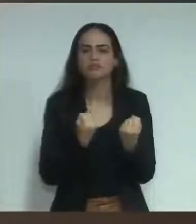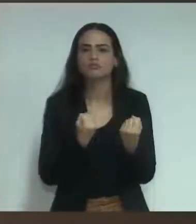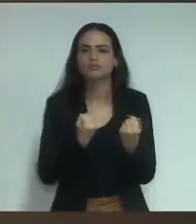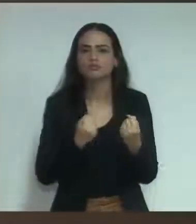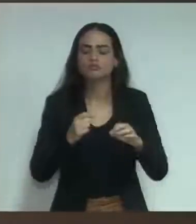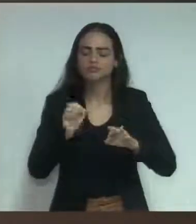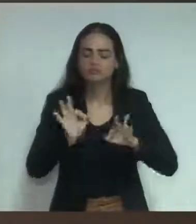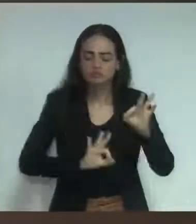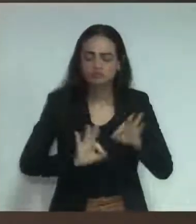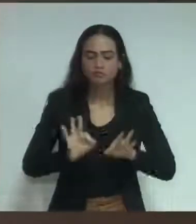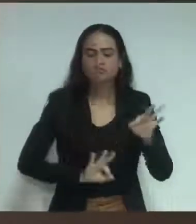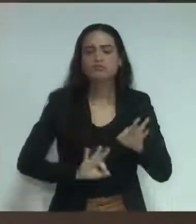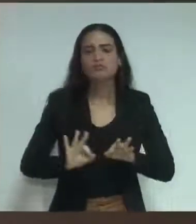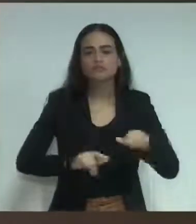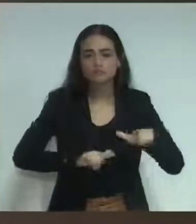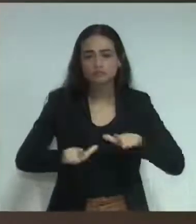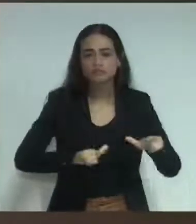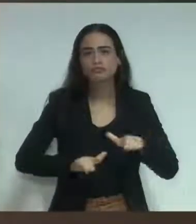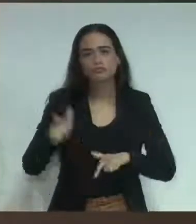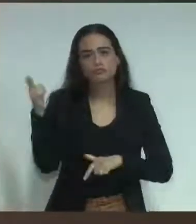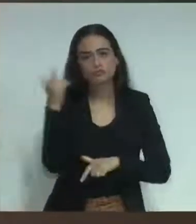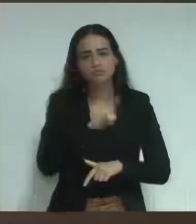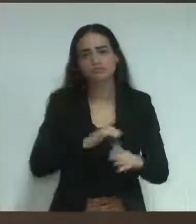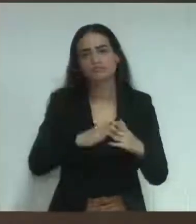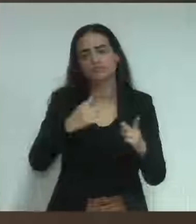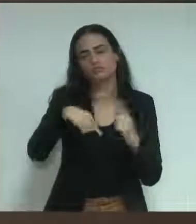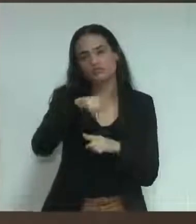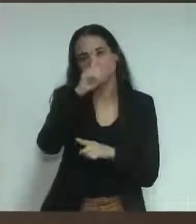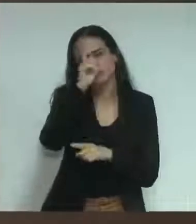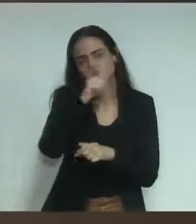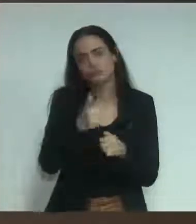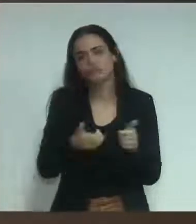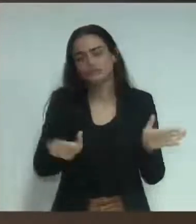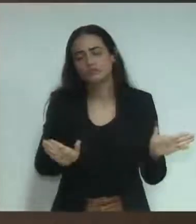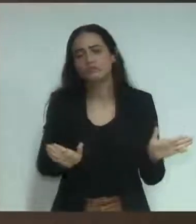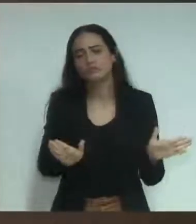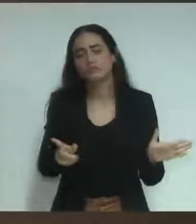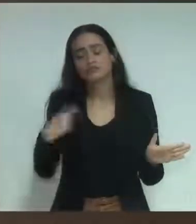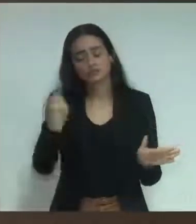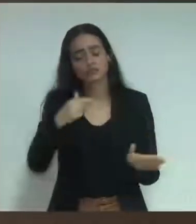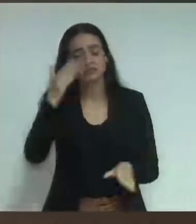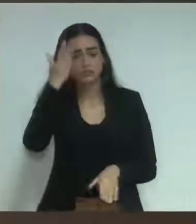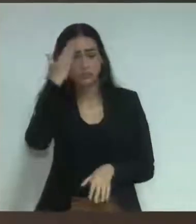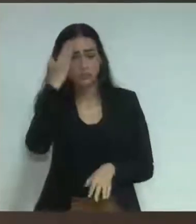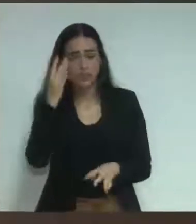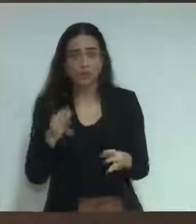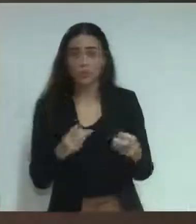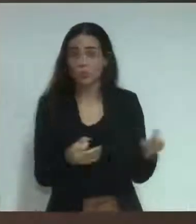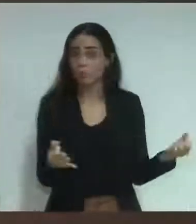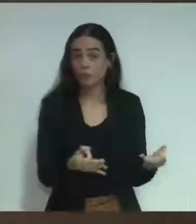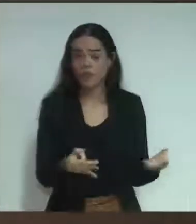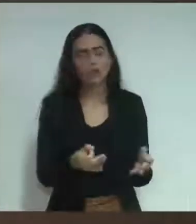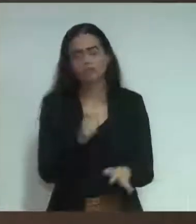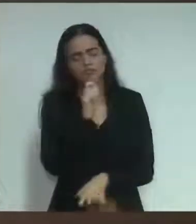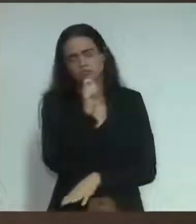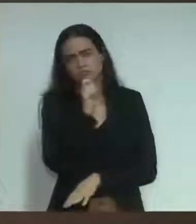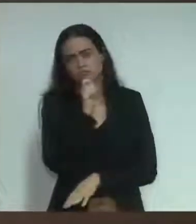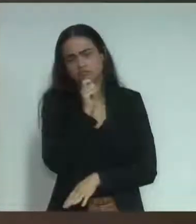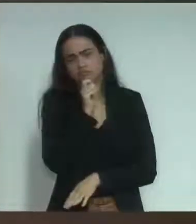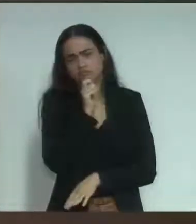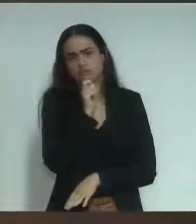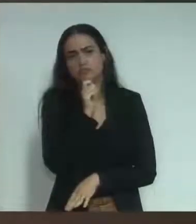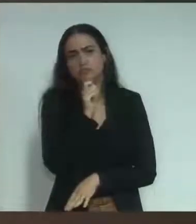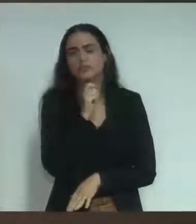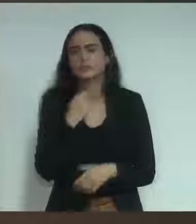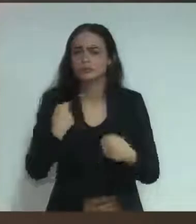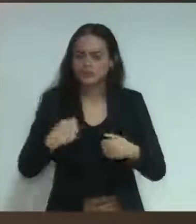recuperação da Santa Casa, que a gente sabe que tem que continuar evoluindo, não está tudo perfeito não, e nem deva